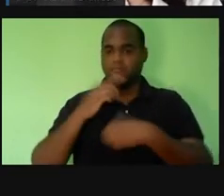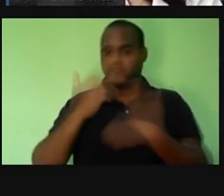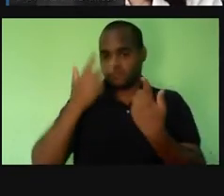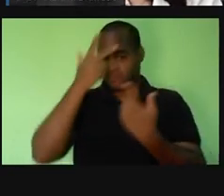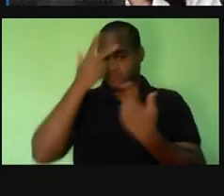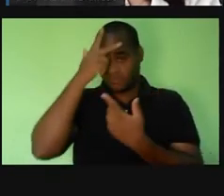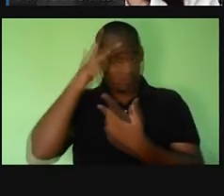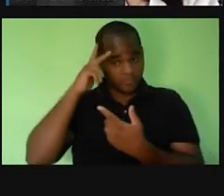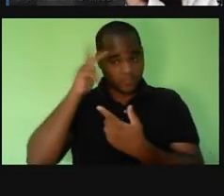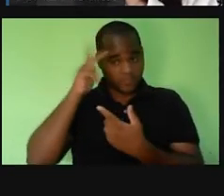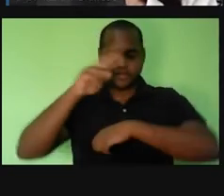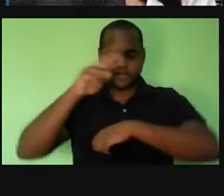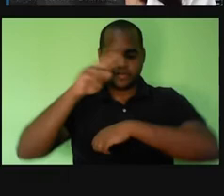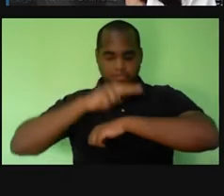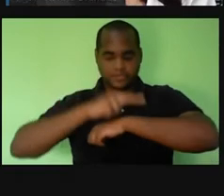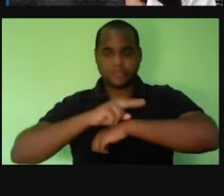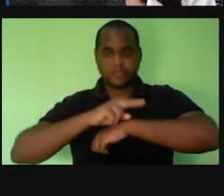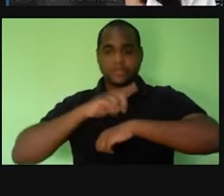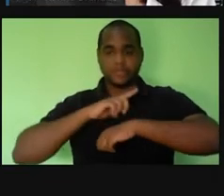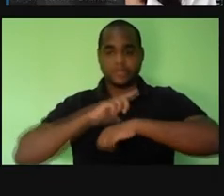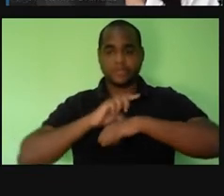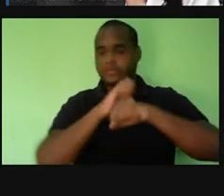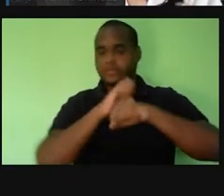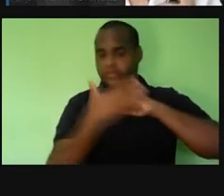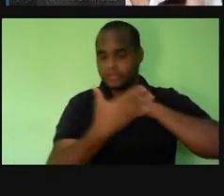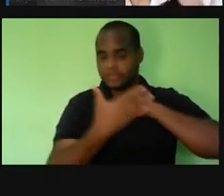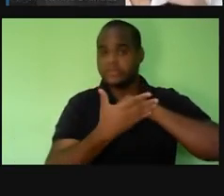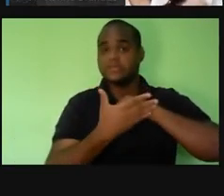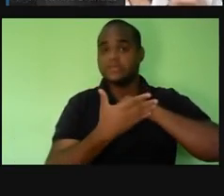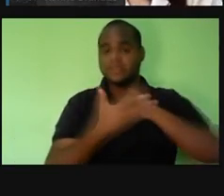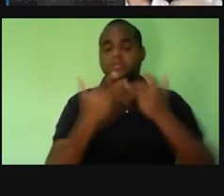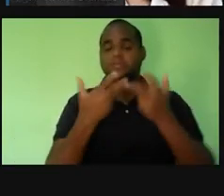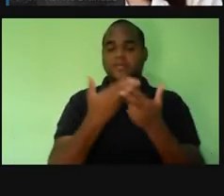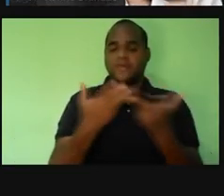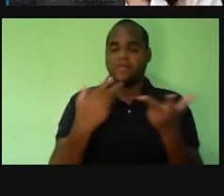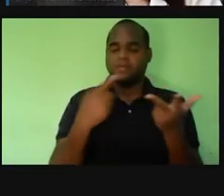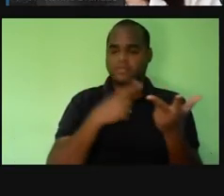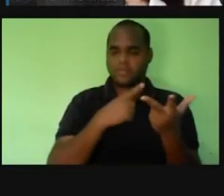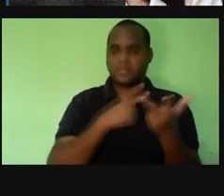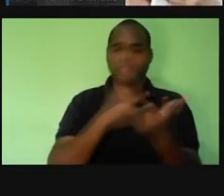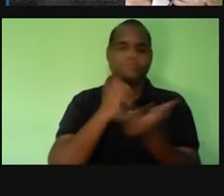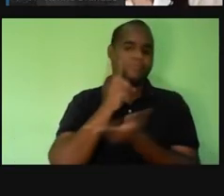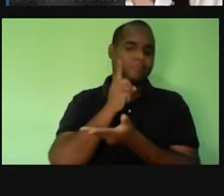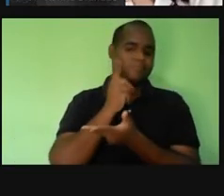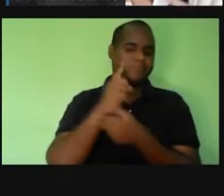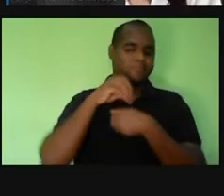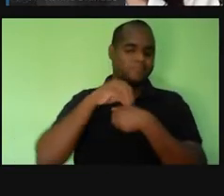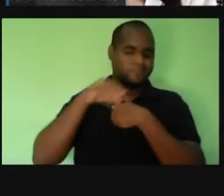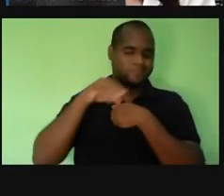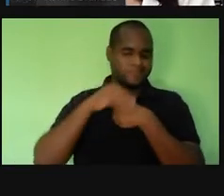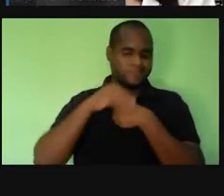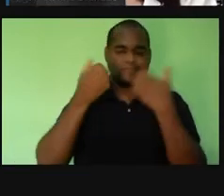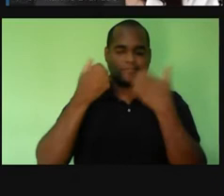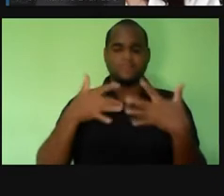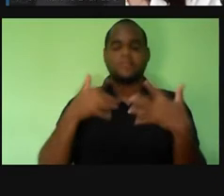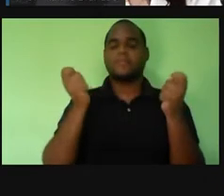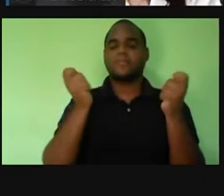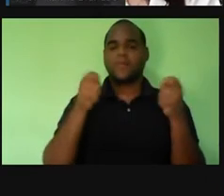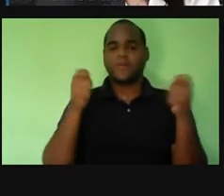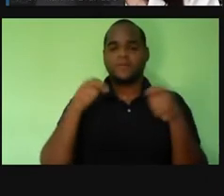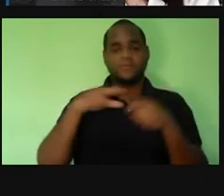estão com a comorbidade da Covid-19. Tudo isso, todos esses informes também podem ser